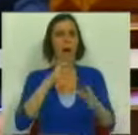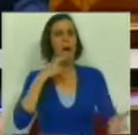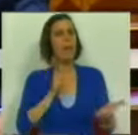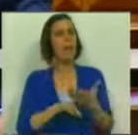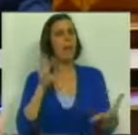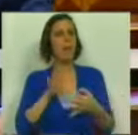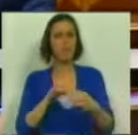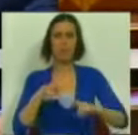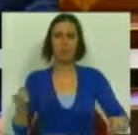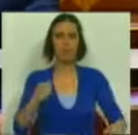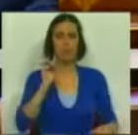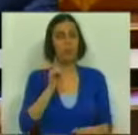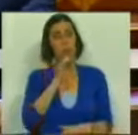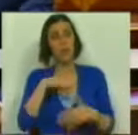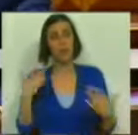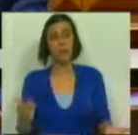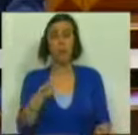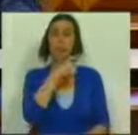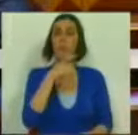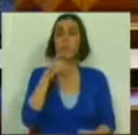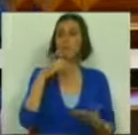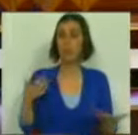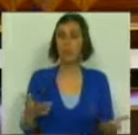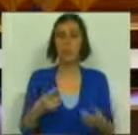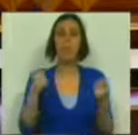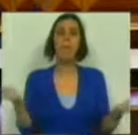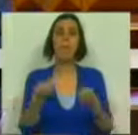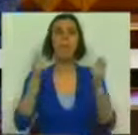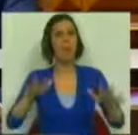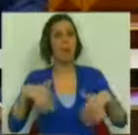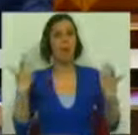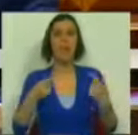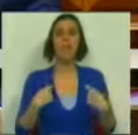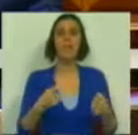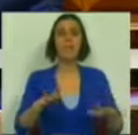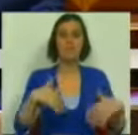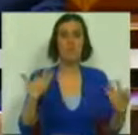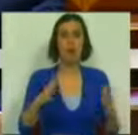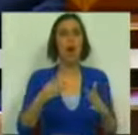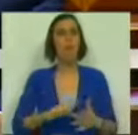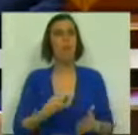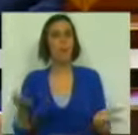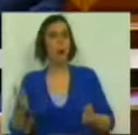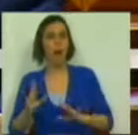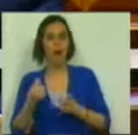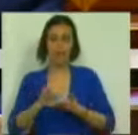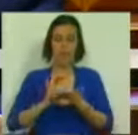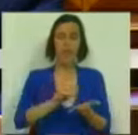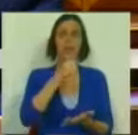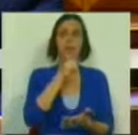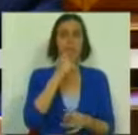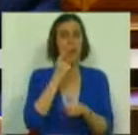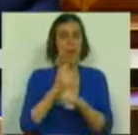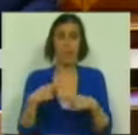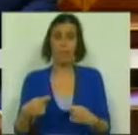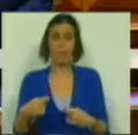à realidade, em que se pode prometer e promover qualquer despesa sem a preocupação com o financiamento